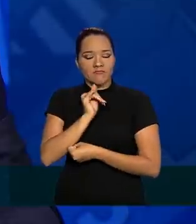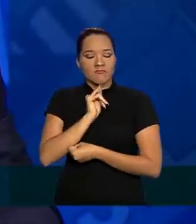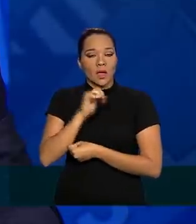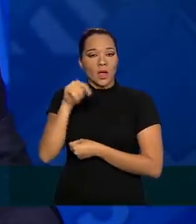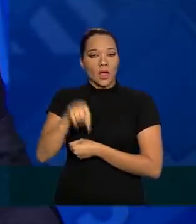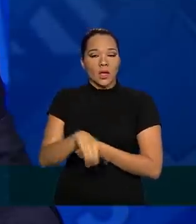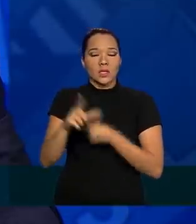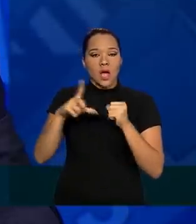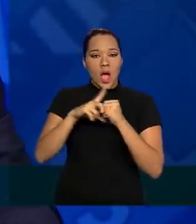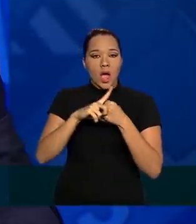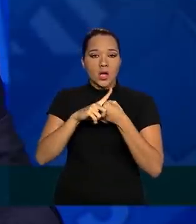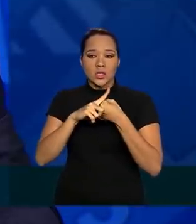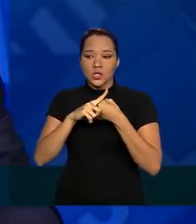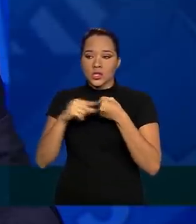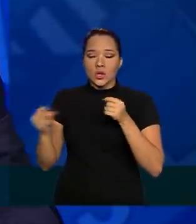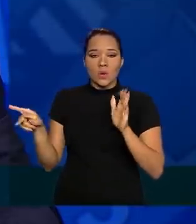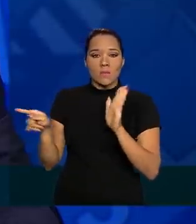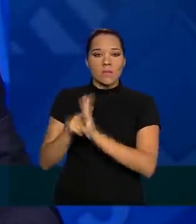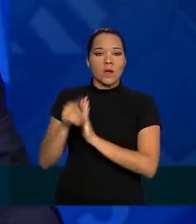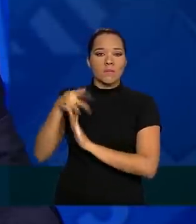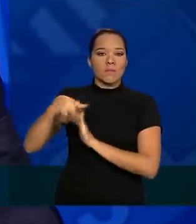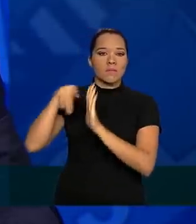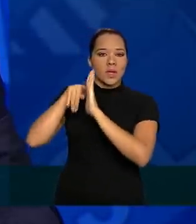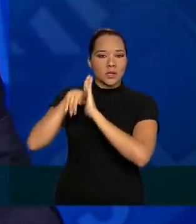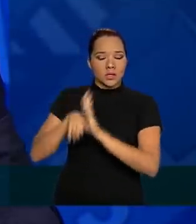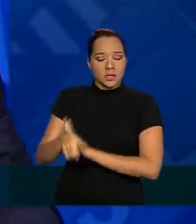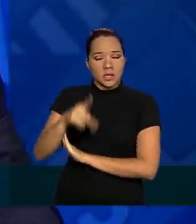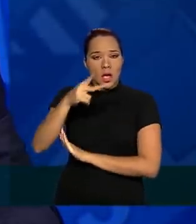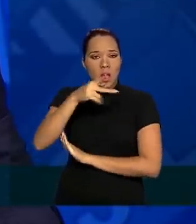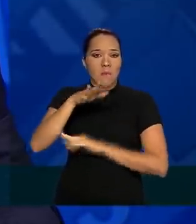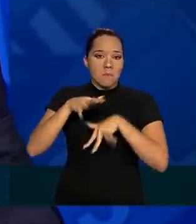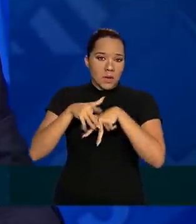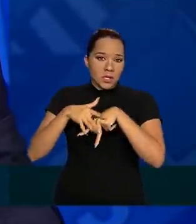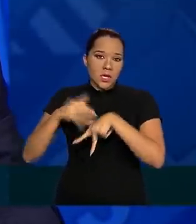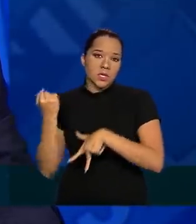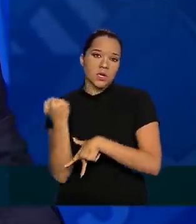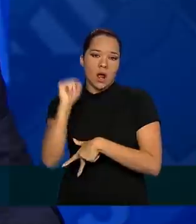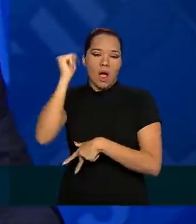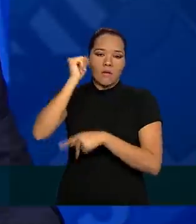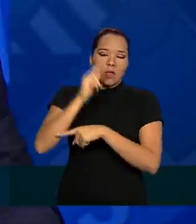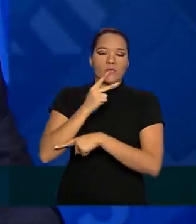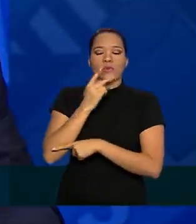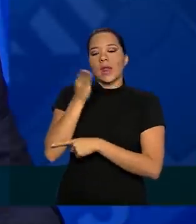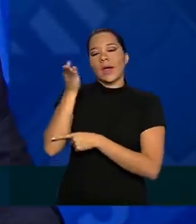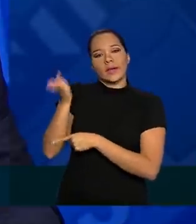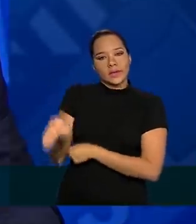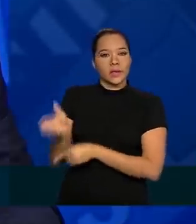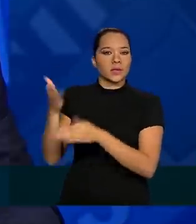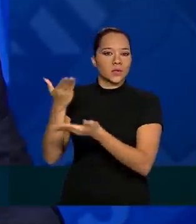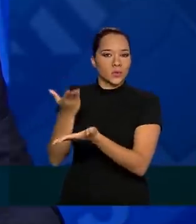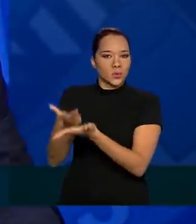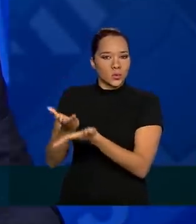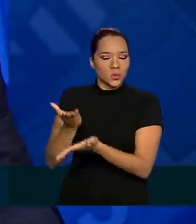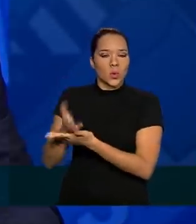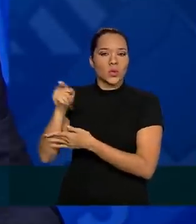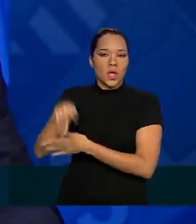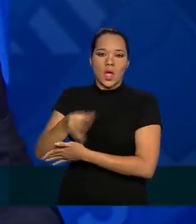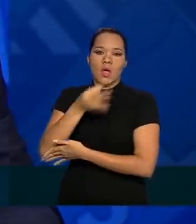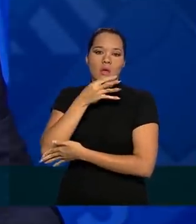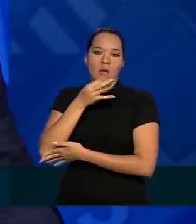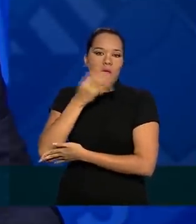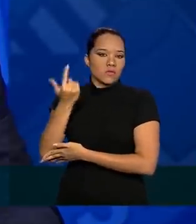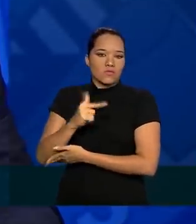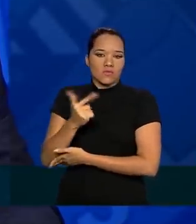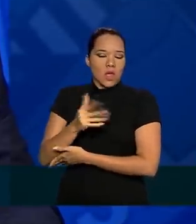destinado a pesquisar em pacientes graves e fala-se que em tal estudo, tal medicação não apresentou